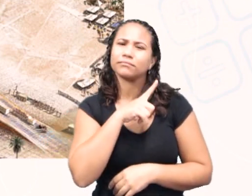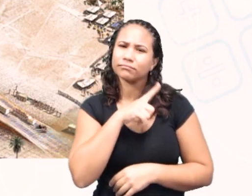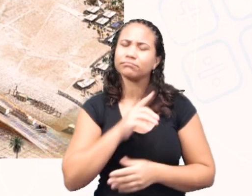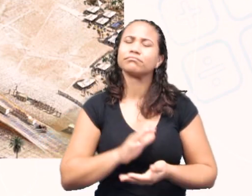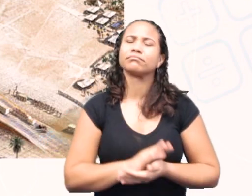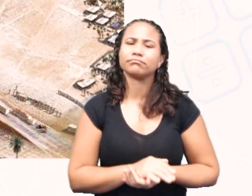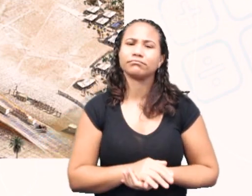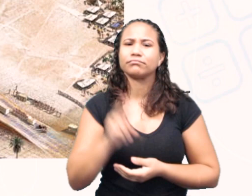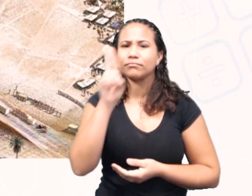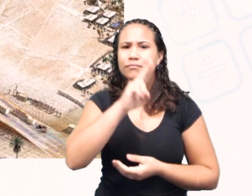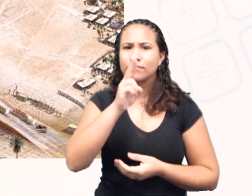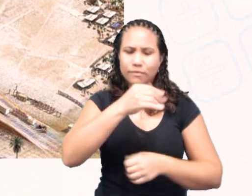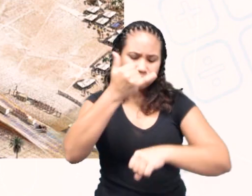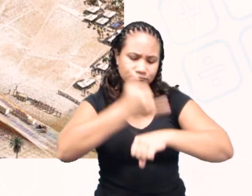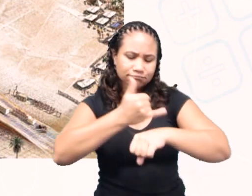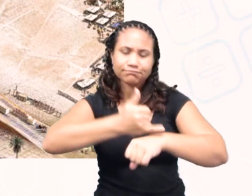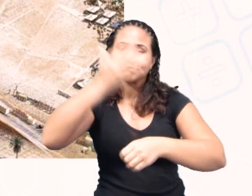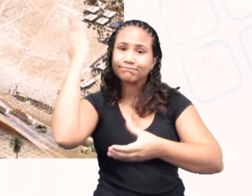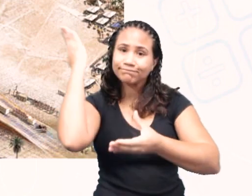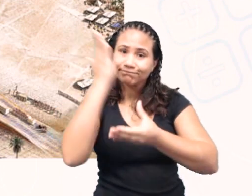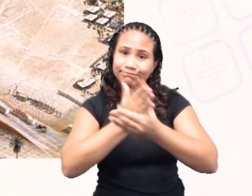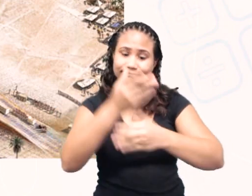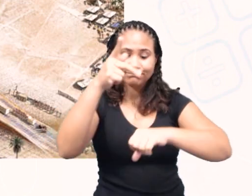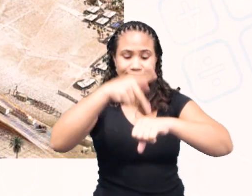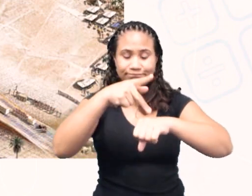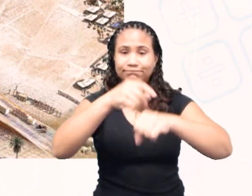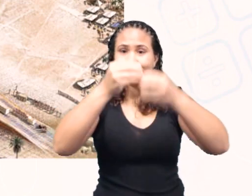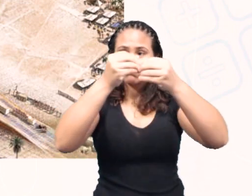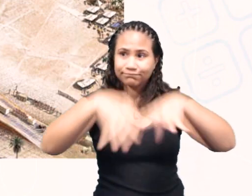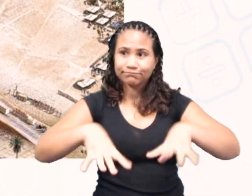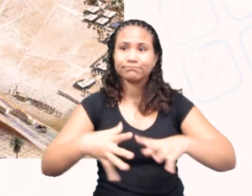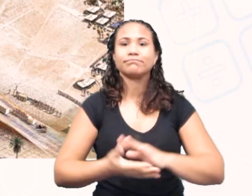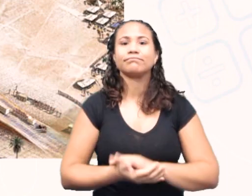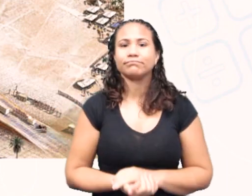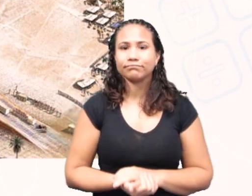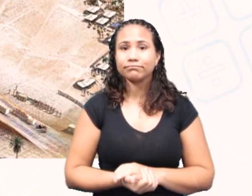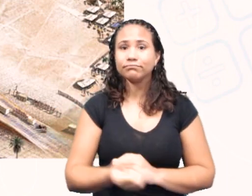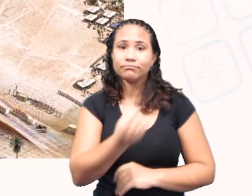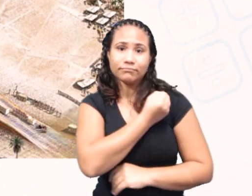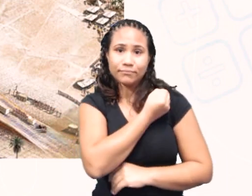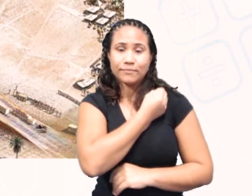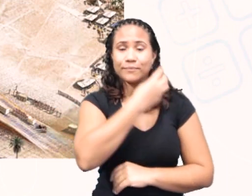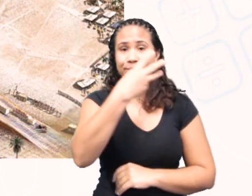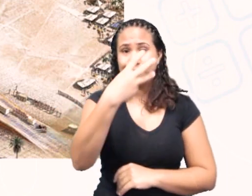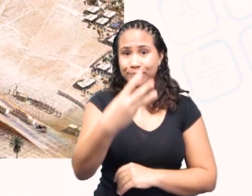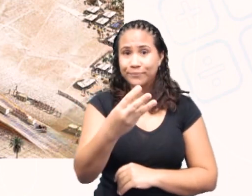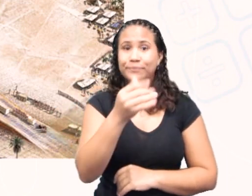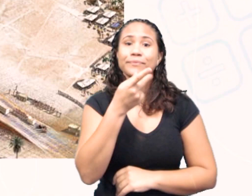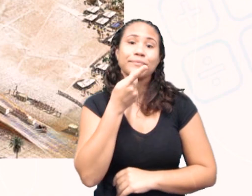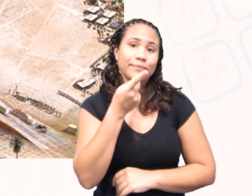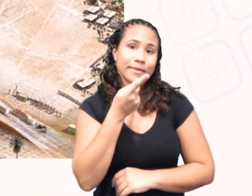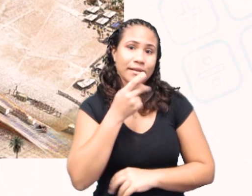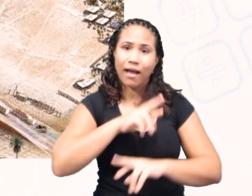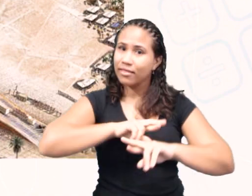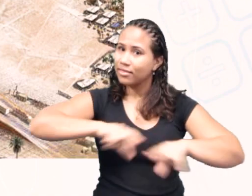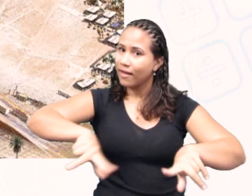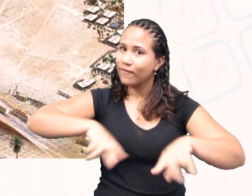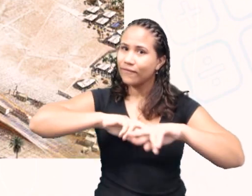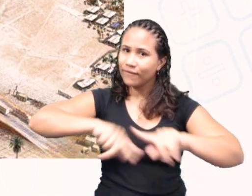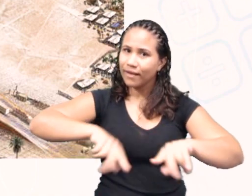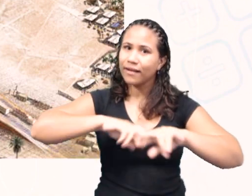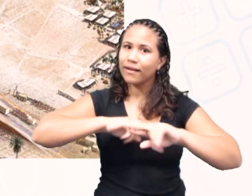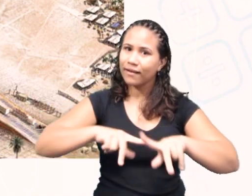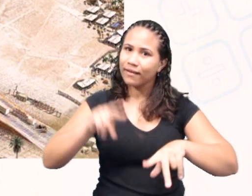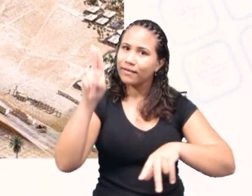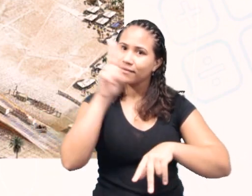da cunha para a quebra de pedras. O número 3, como eu disse, não está relacionado a